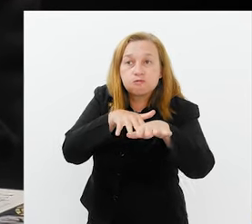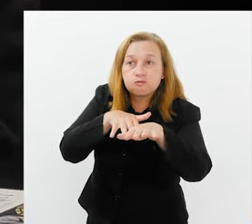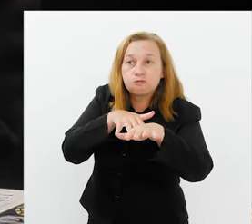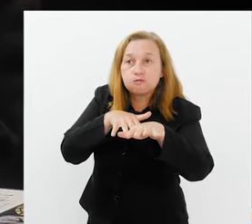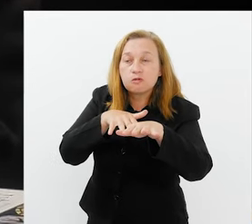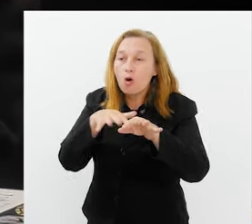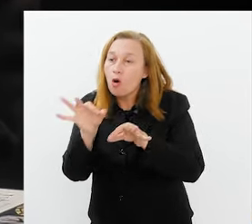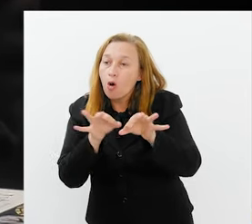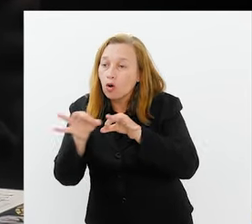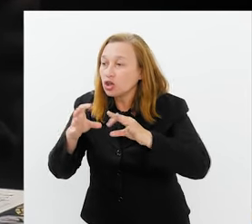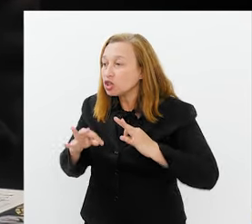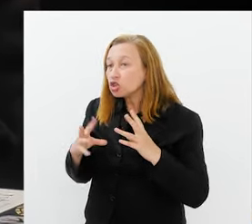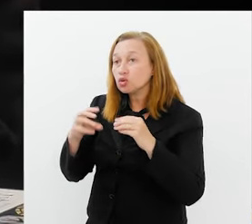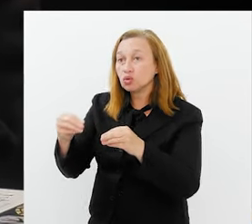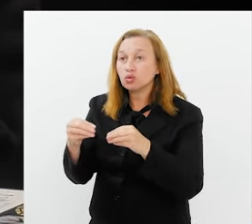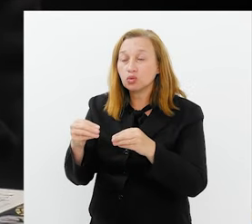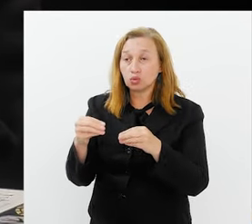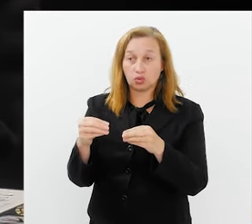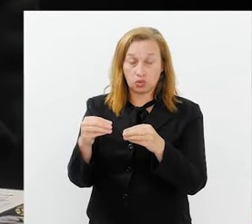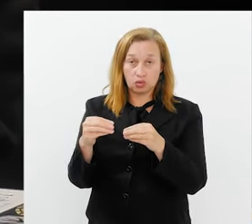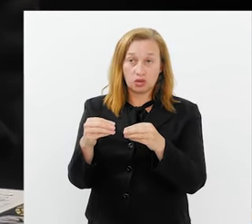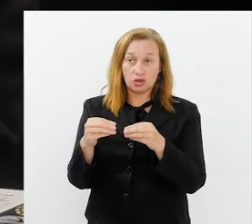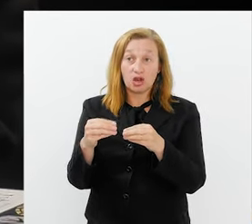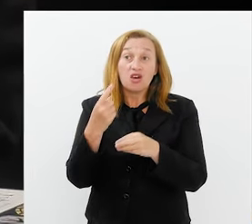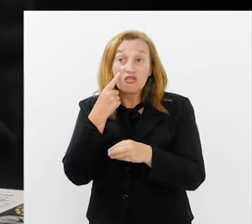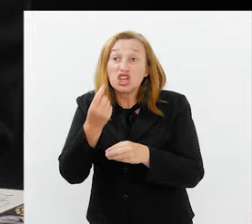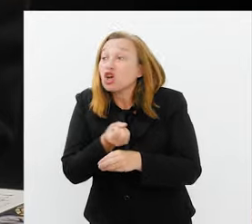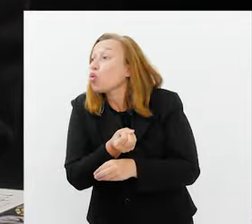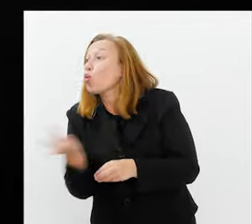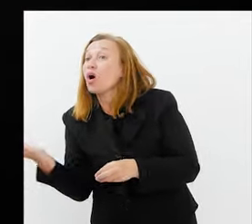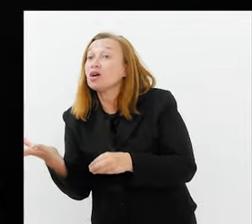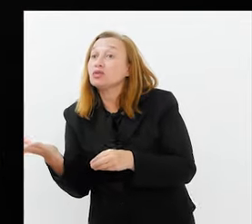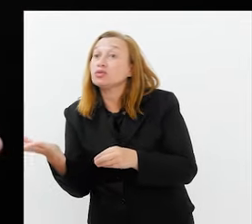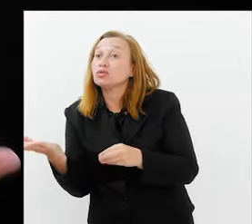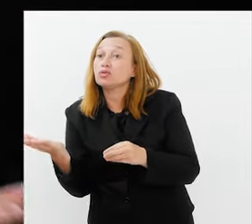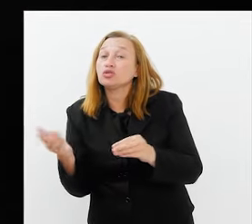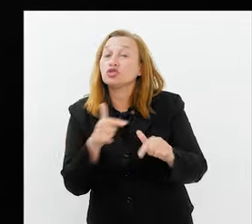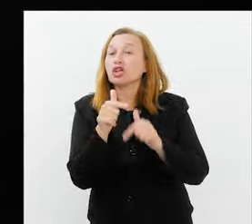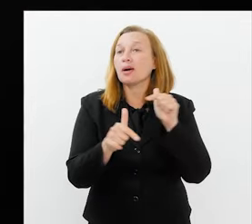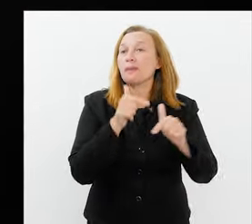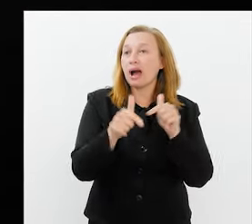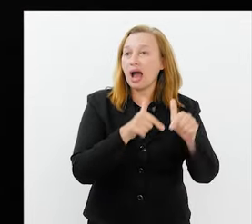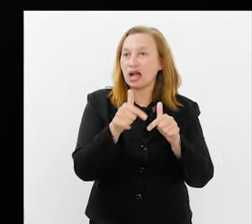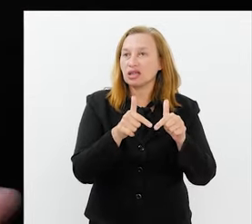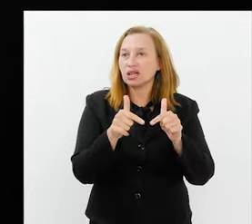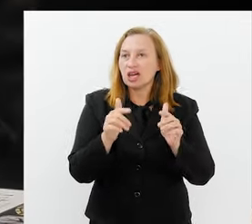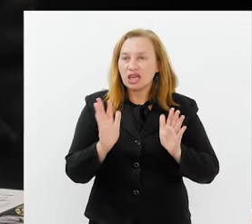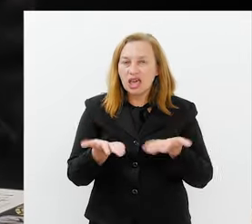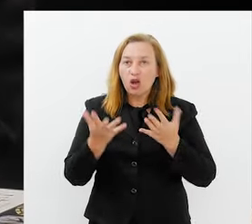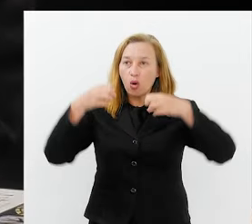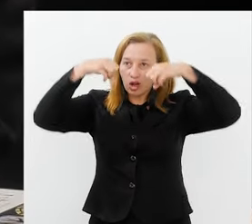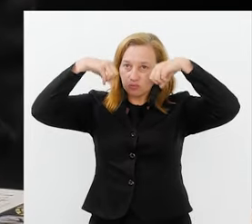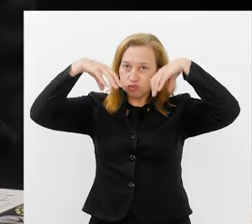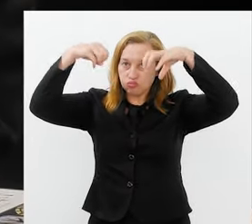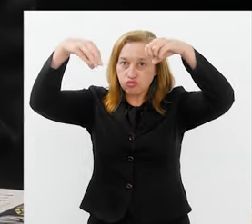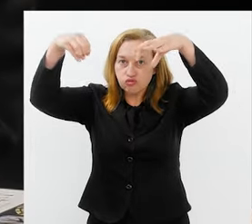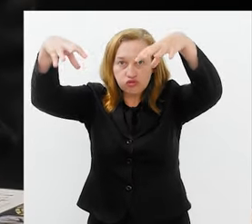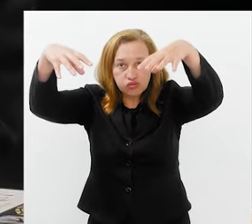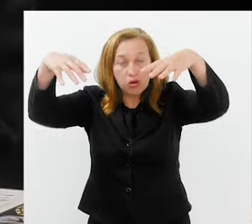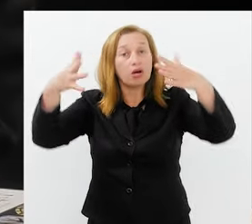avenida, organiza, dirige a festa. Olha quantas tarefas. E agora você tem que iluminar ainda